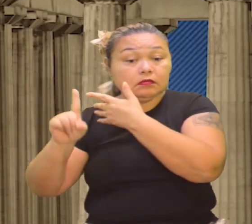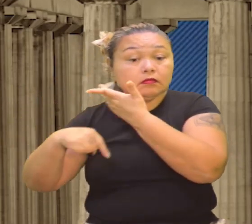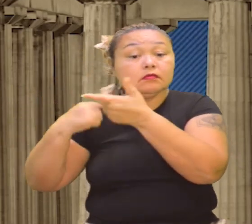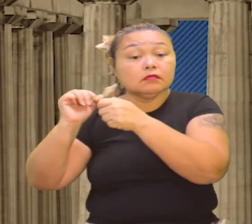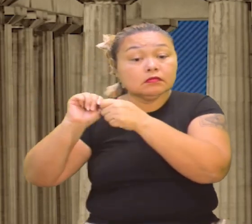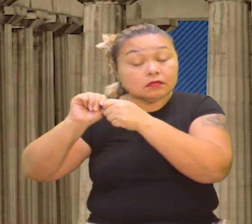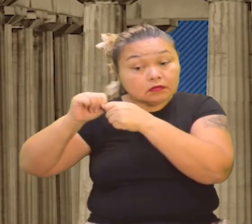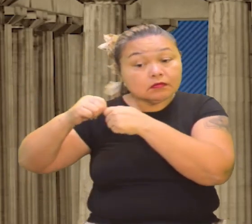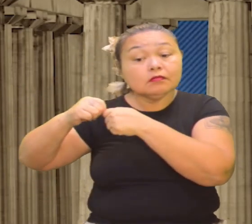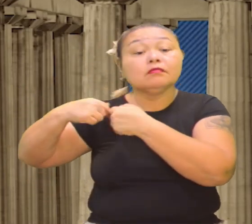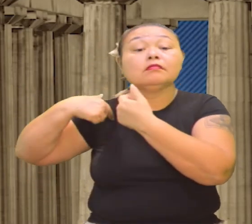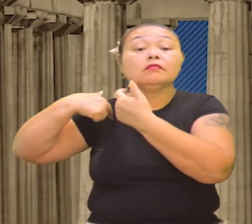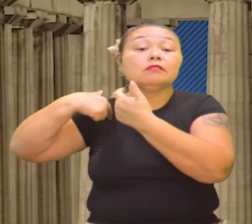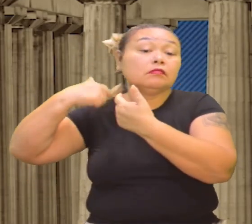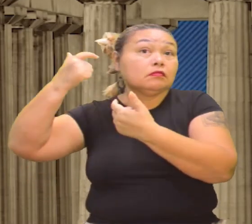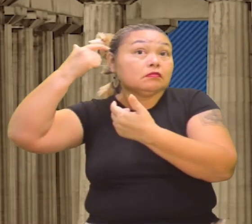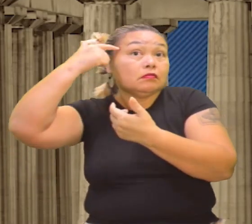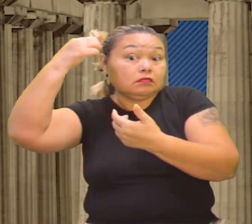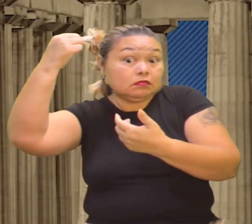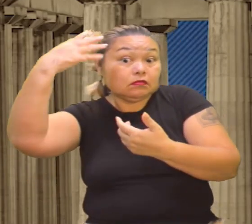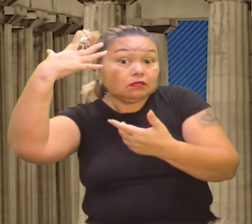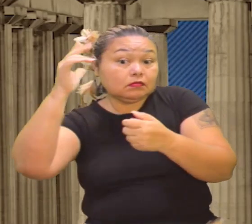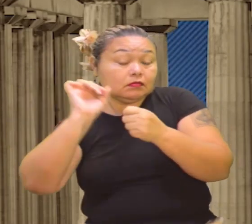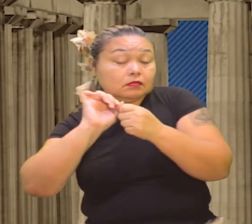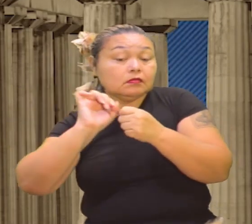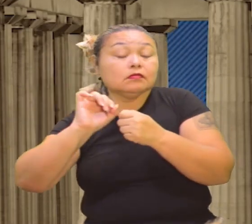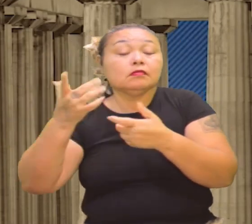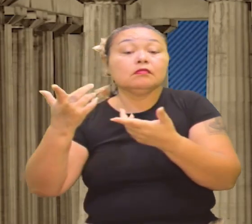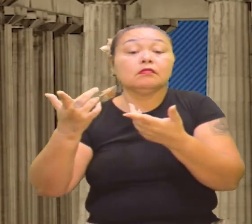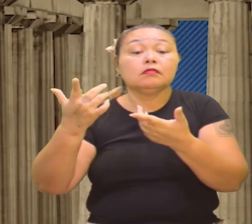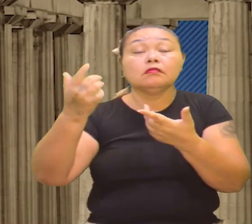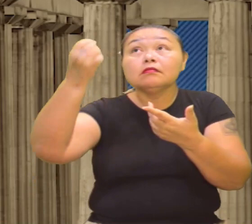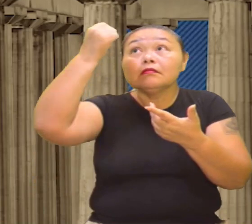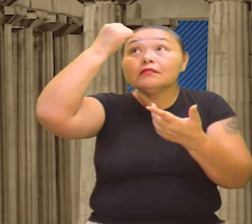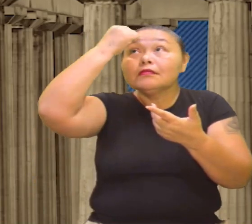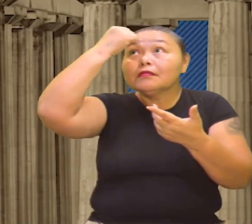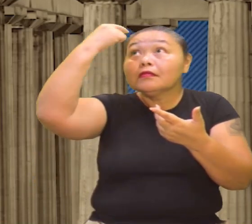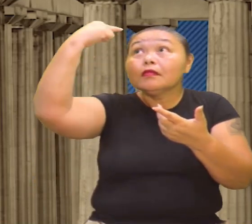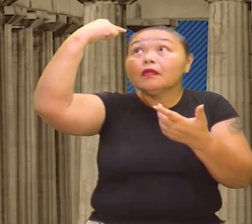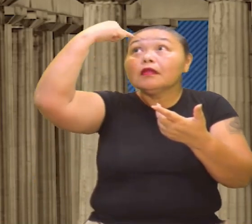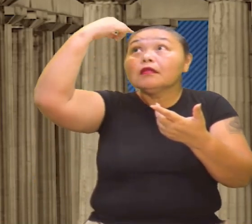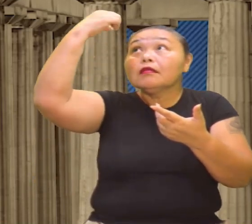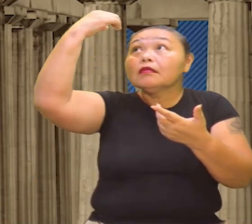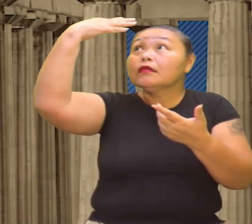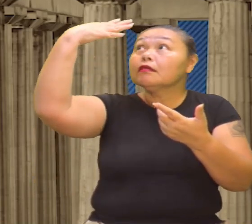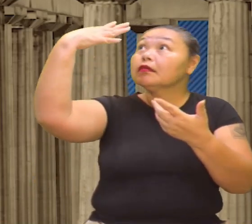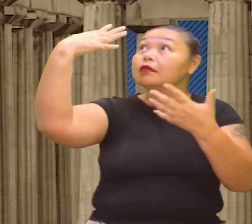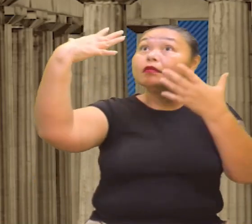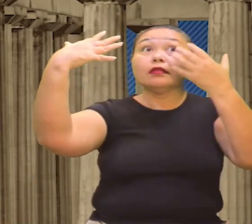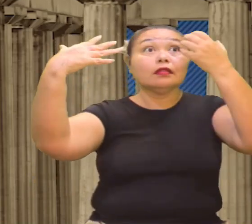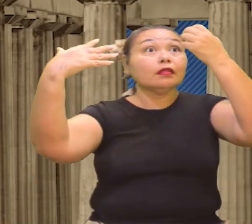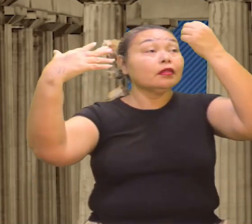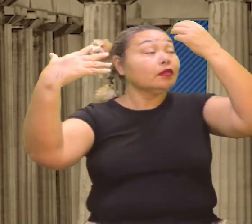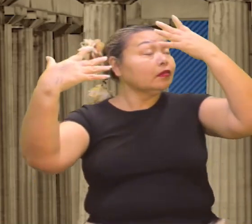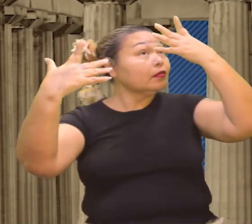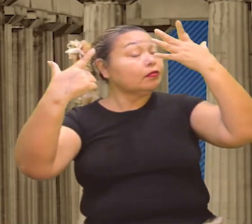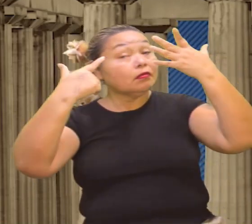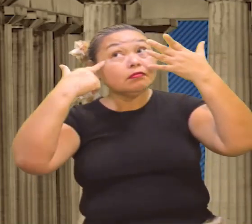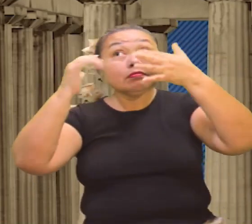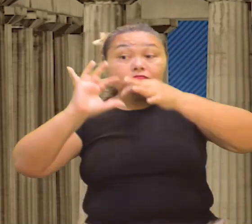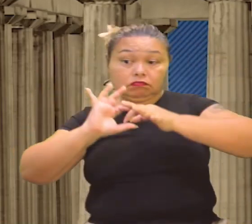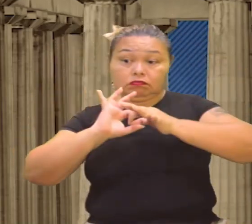renascimento, ou iluminismo, vocês vão entender, que iluminou, né? A vida do homem, trouxe mais liberdade,